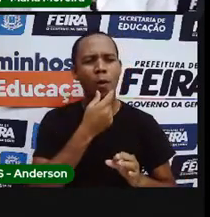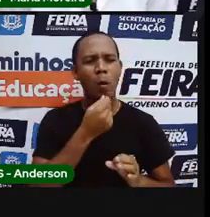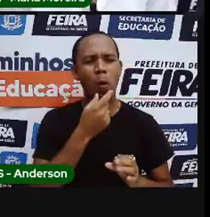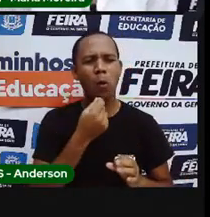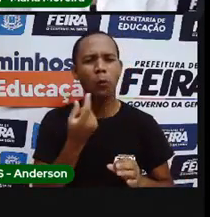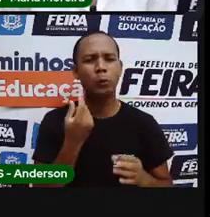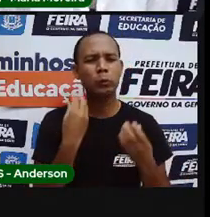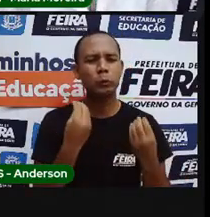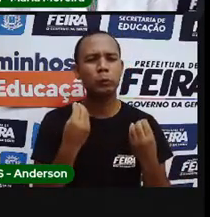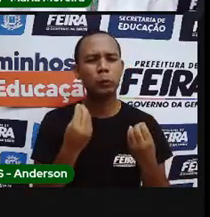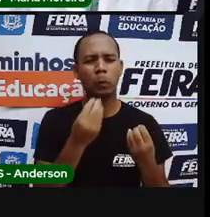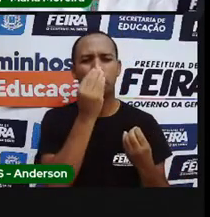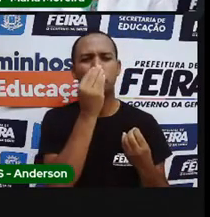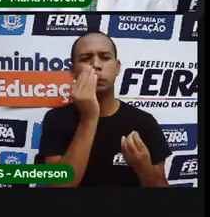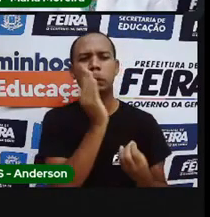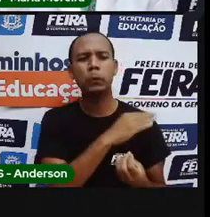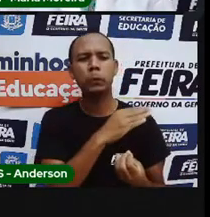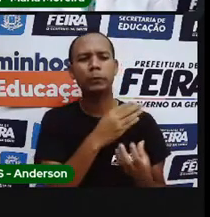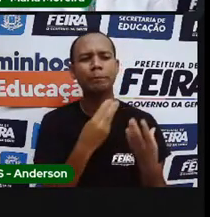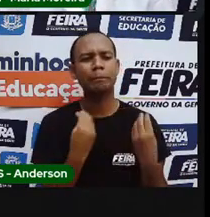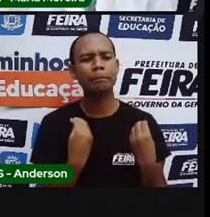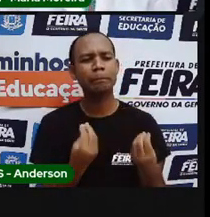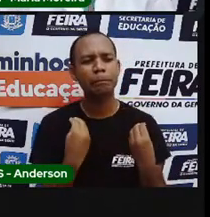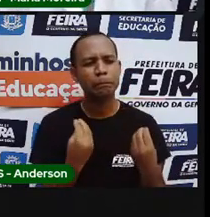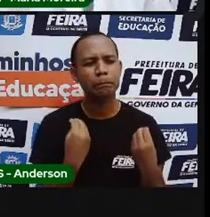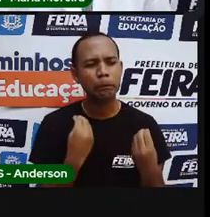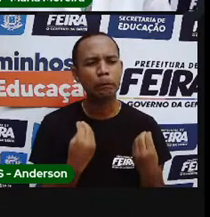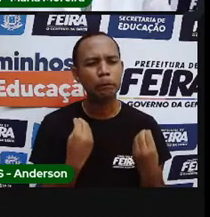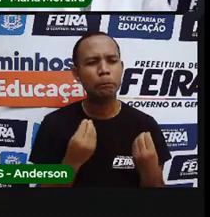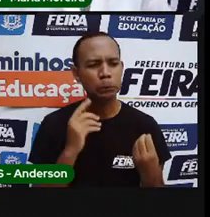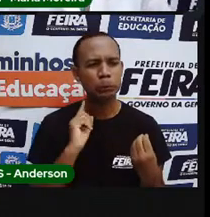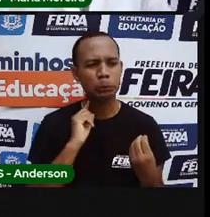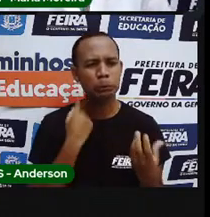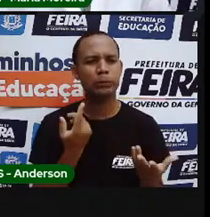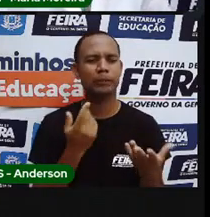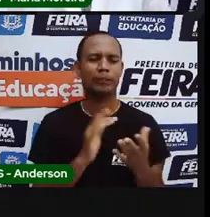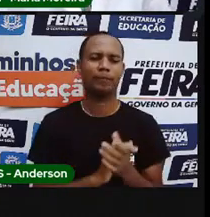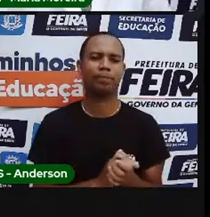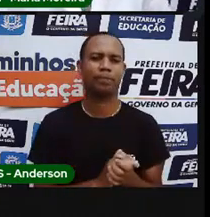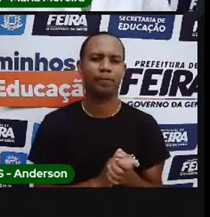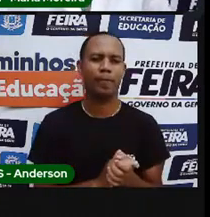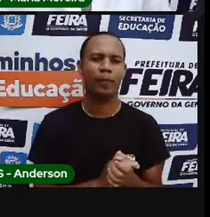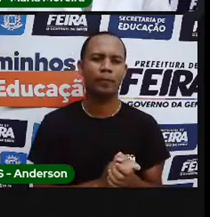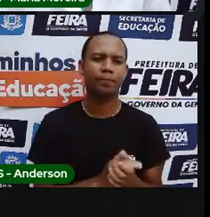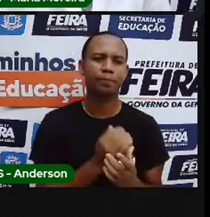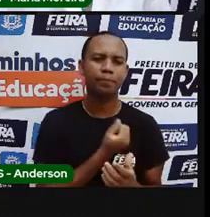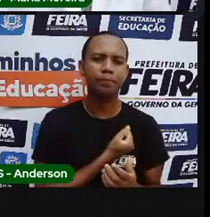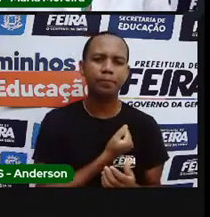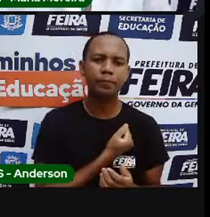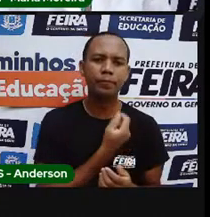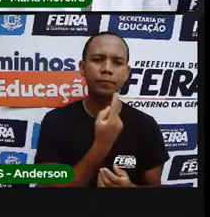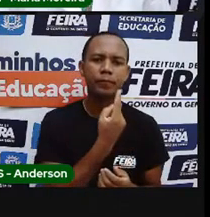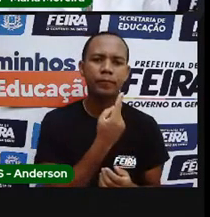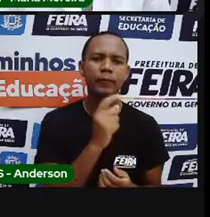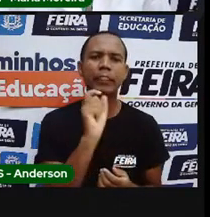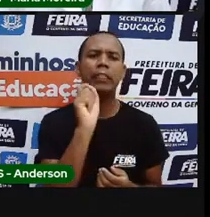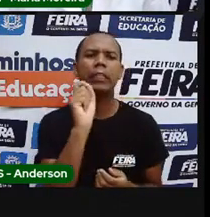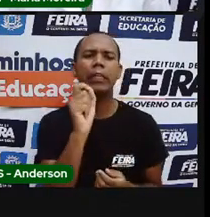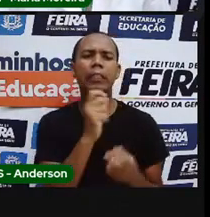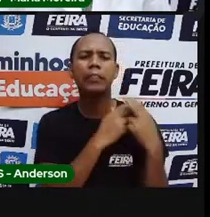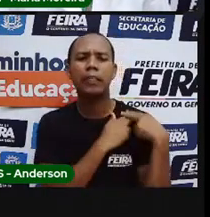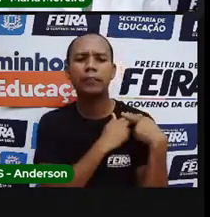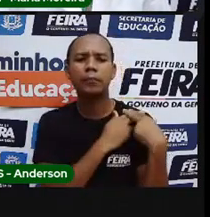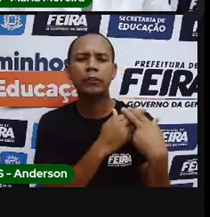a rua praticamente limpa E vem uma pessoa aí e volta o que? Sujando, né? Questão 1 De quem é a